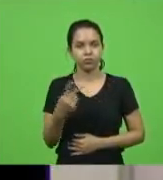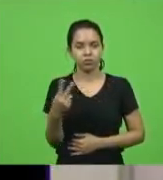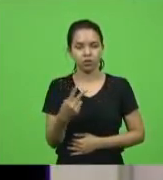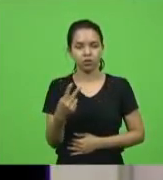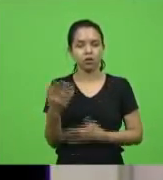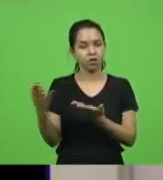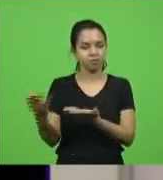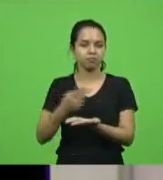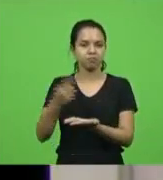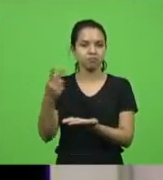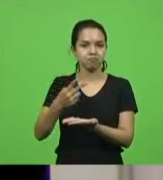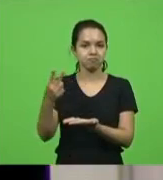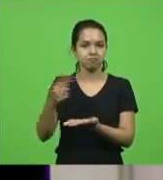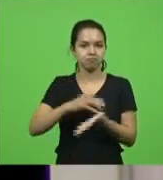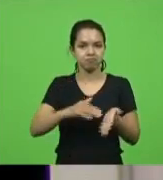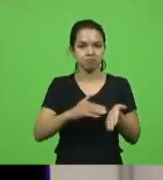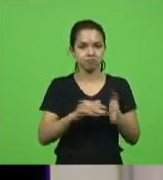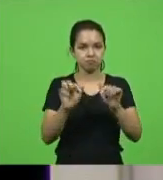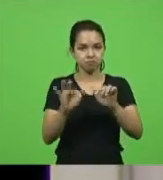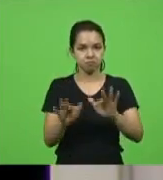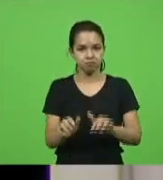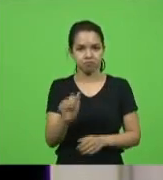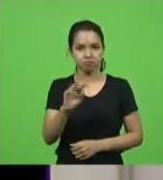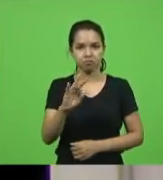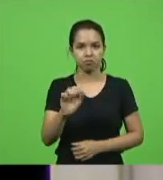Lavrou, a presente ata.